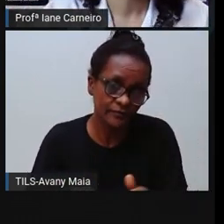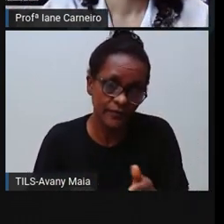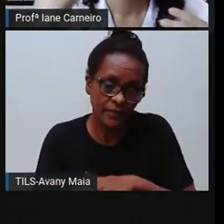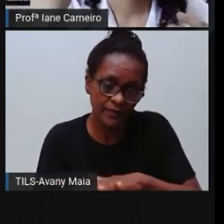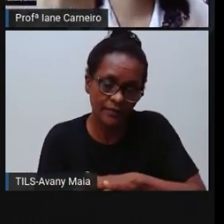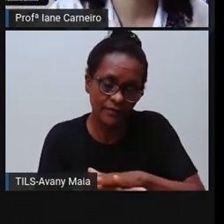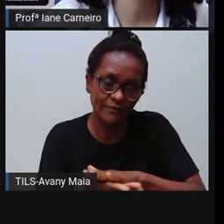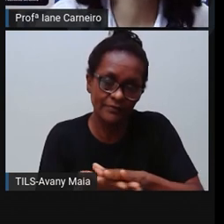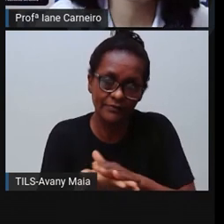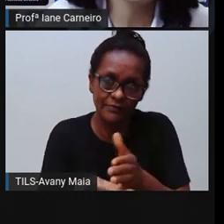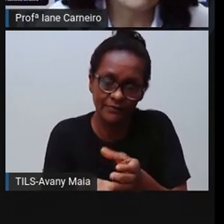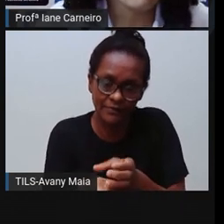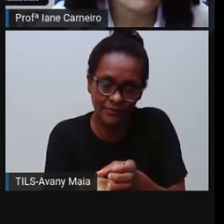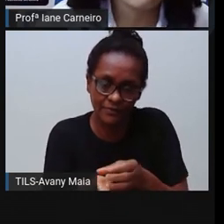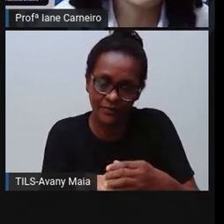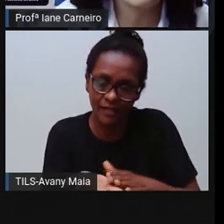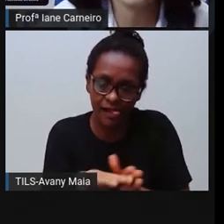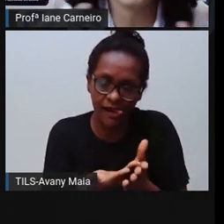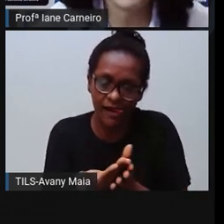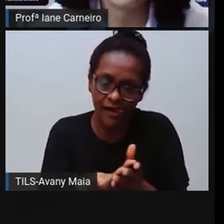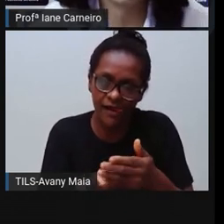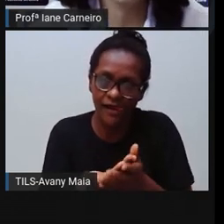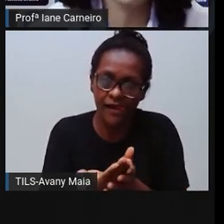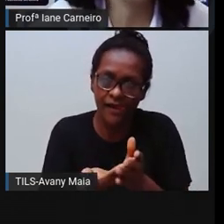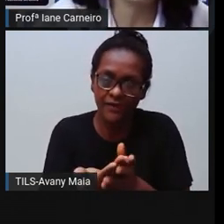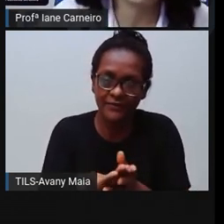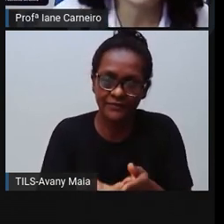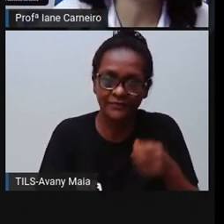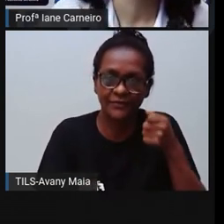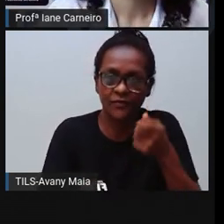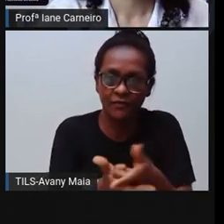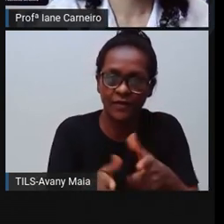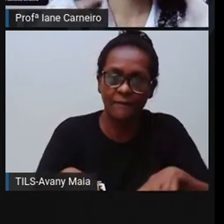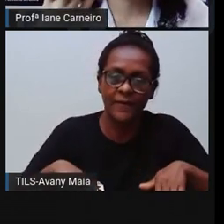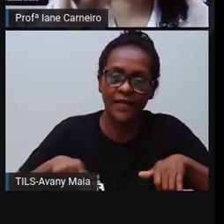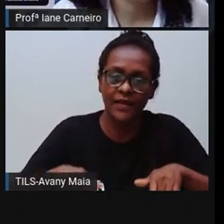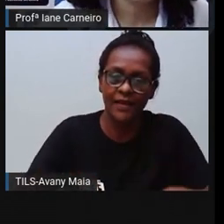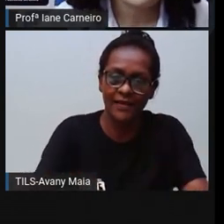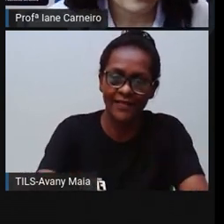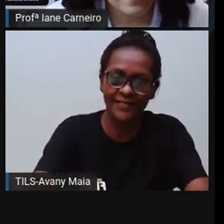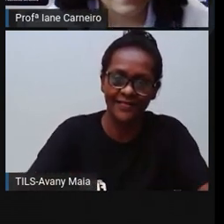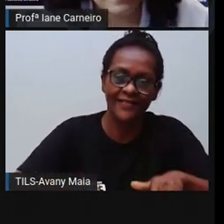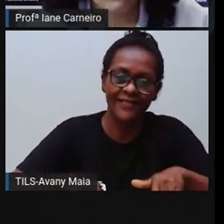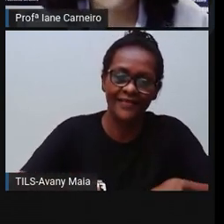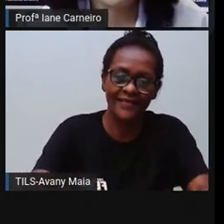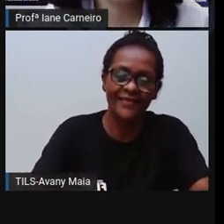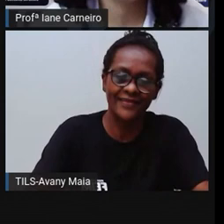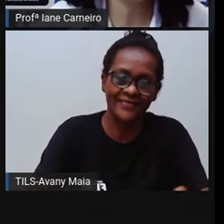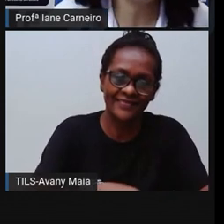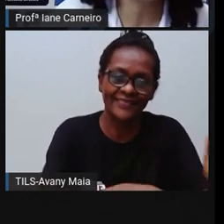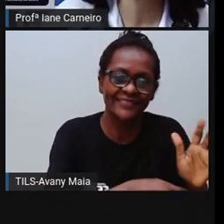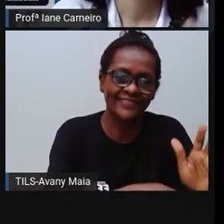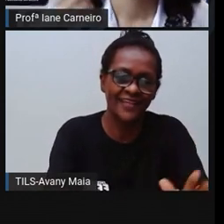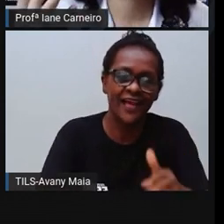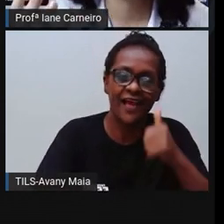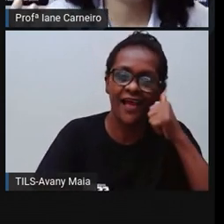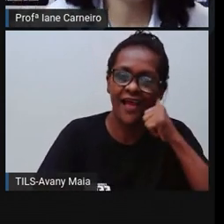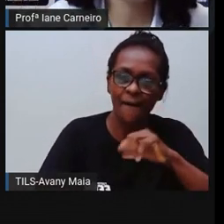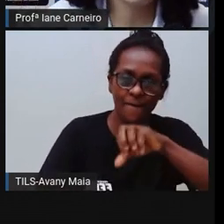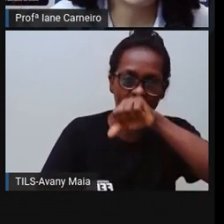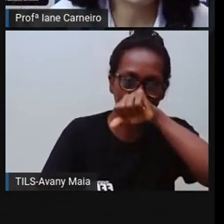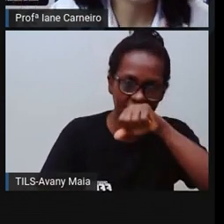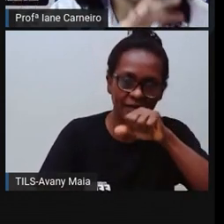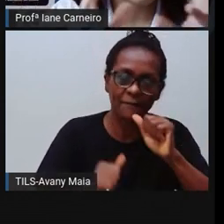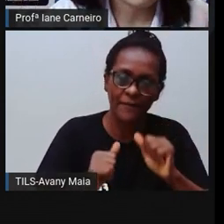né? Então, foi na feira com a mamãe, com o papai? Então, você pode ajudar a carregar alguma frutinha, você